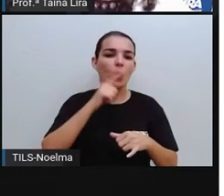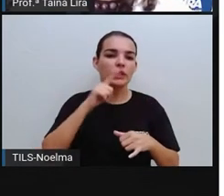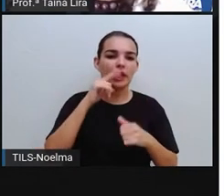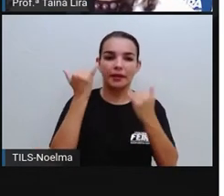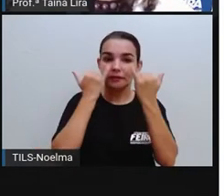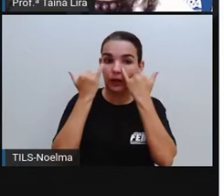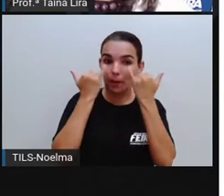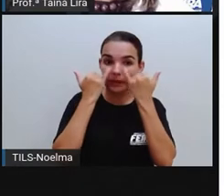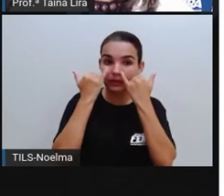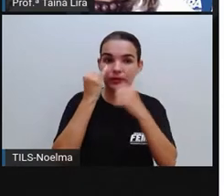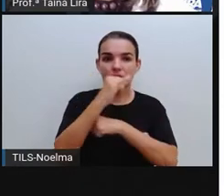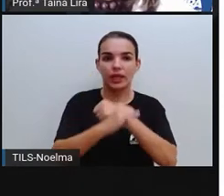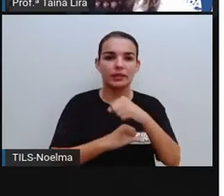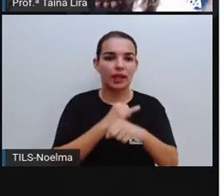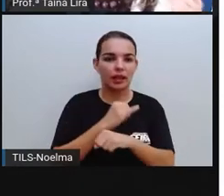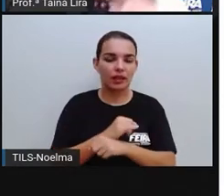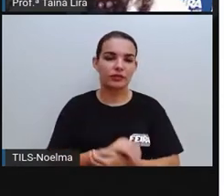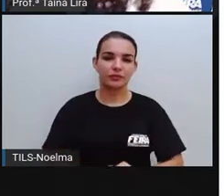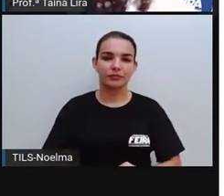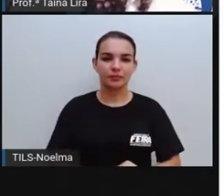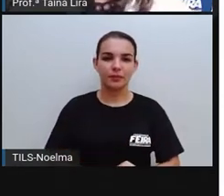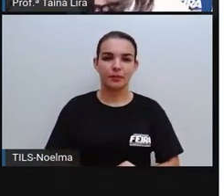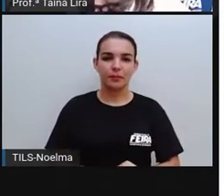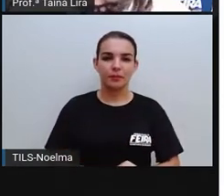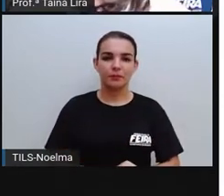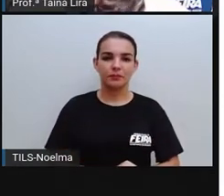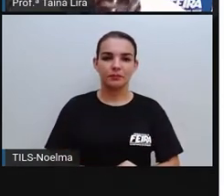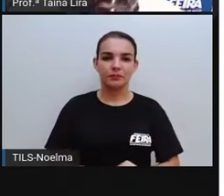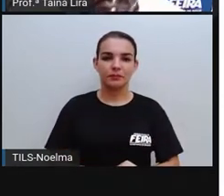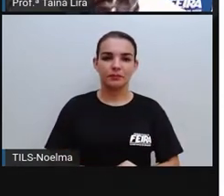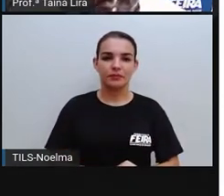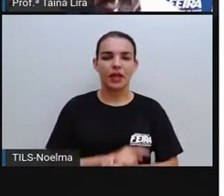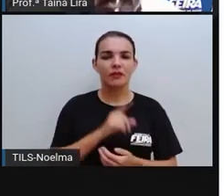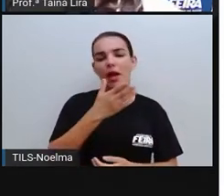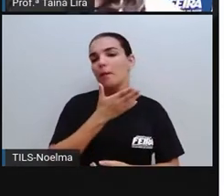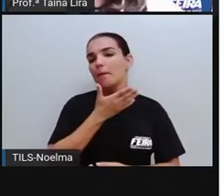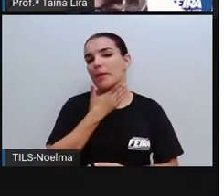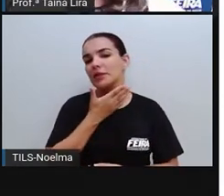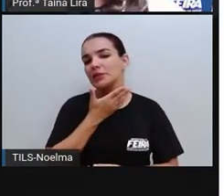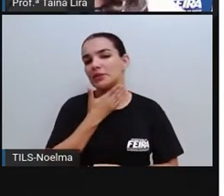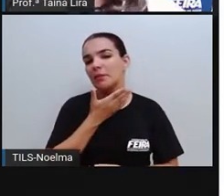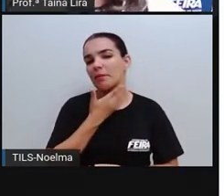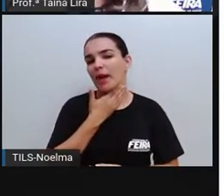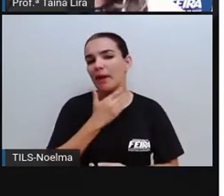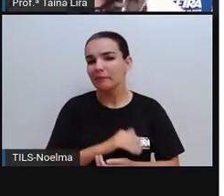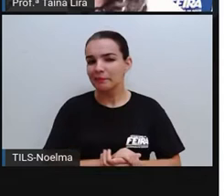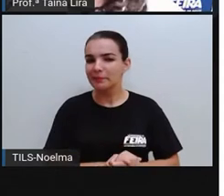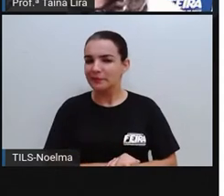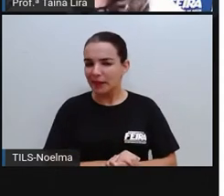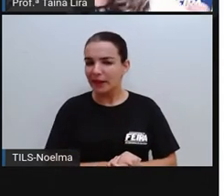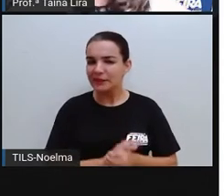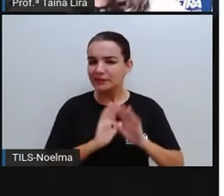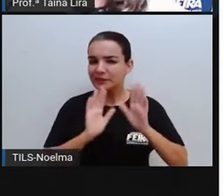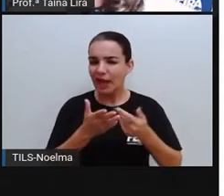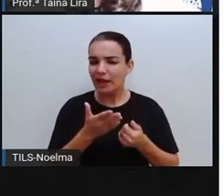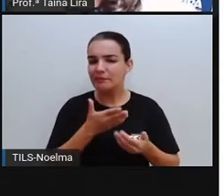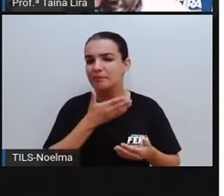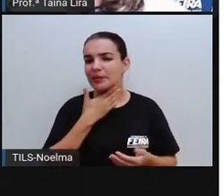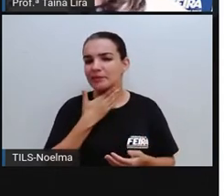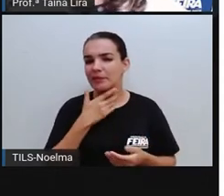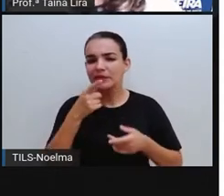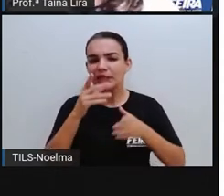da internet, tá bom? Então, olha lá. Você já teve acesso a alguma notícia pela